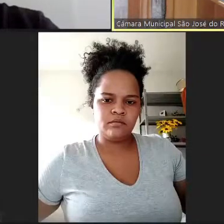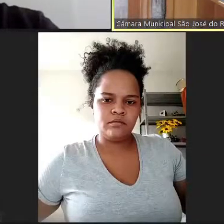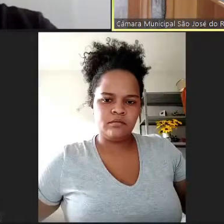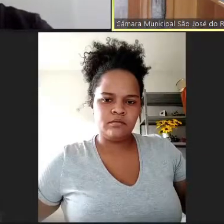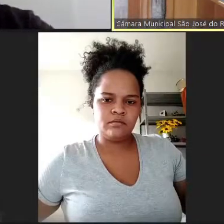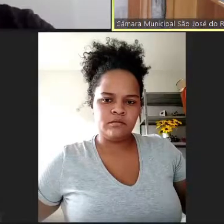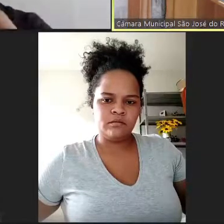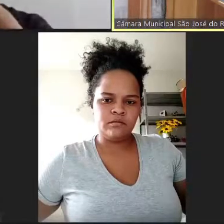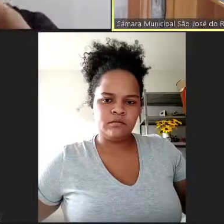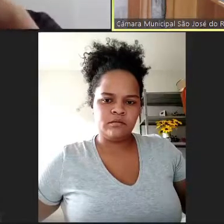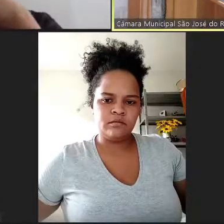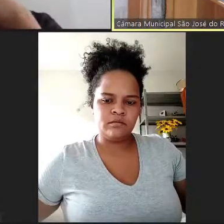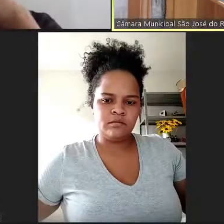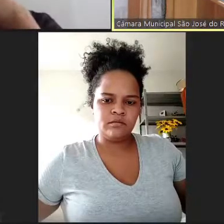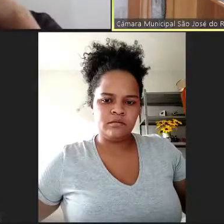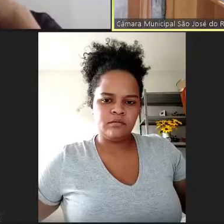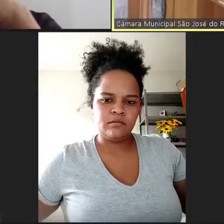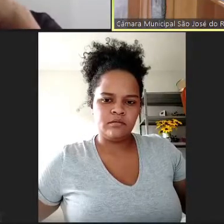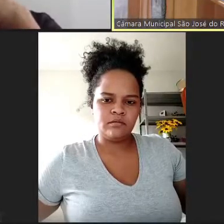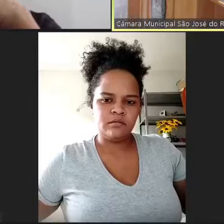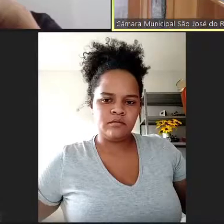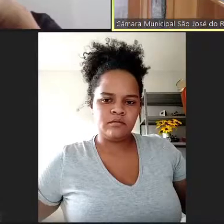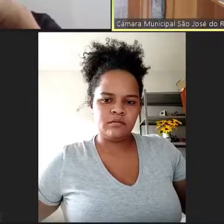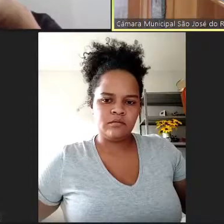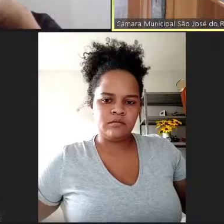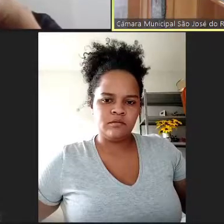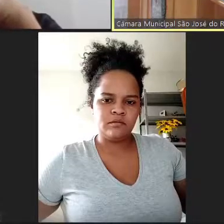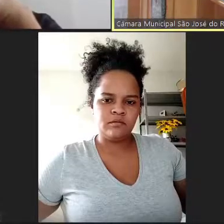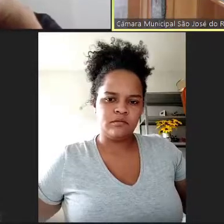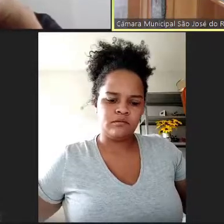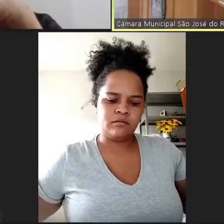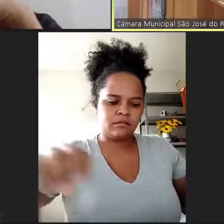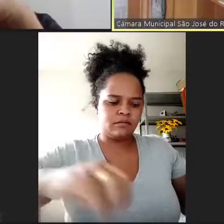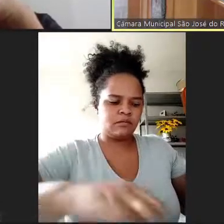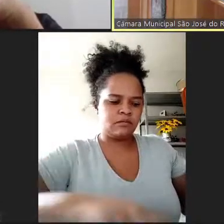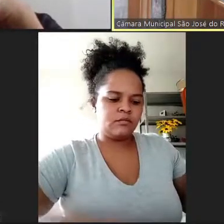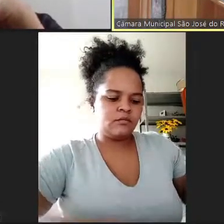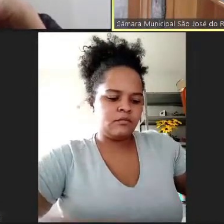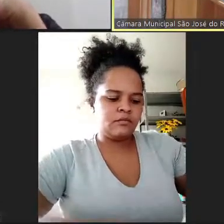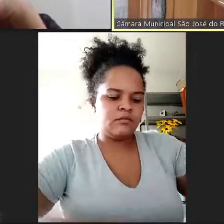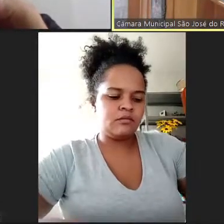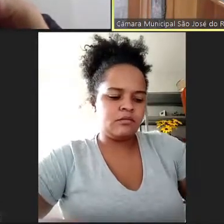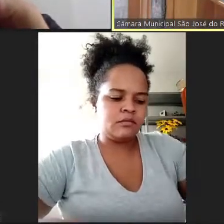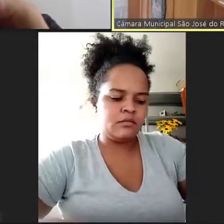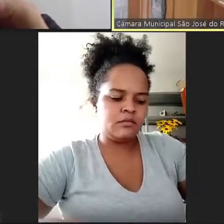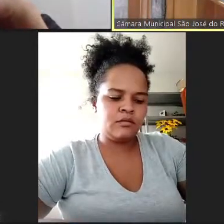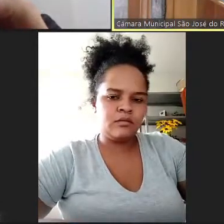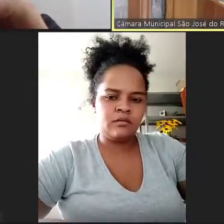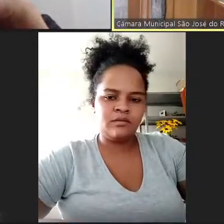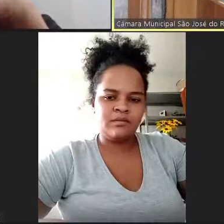Obrigado, doutor Romano. E eu solicito agora que o nosso terceiro secretário, que hoje está